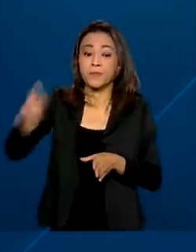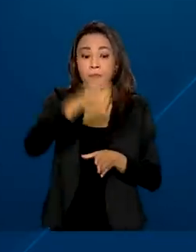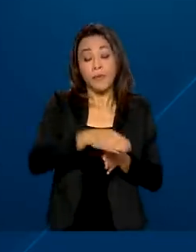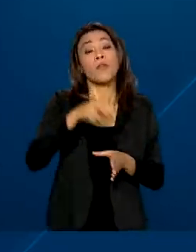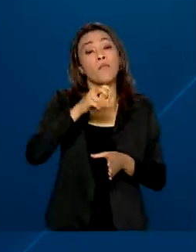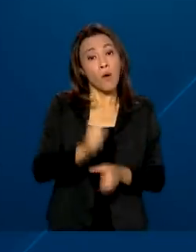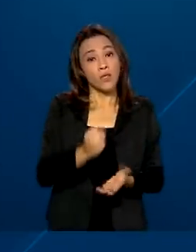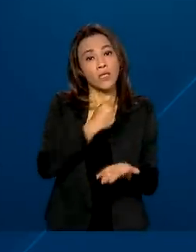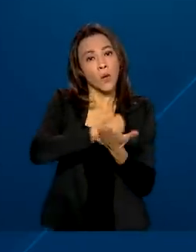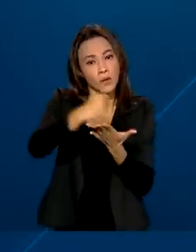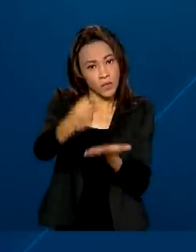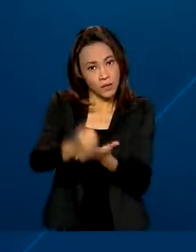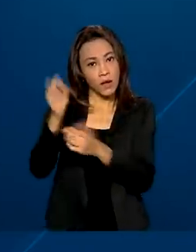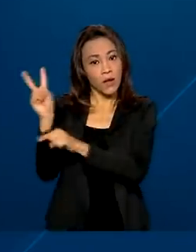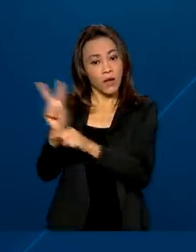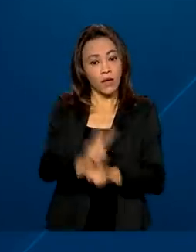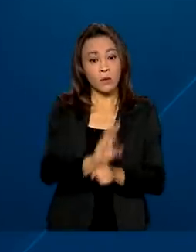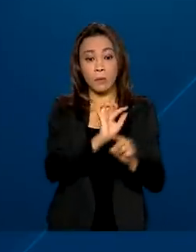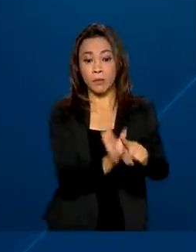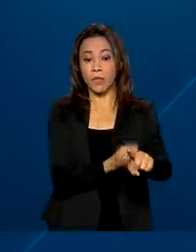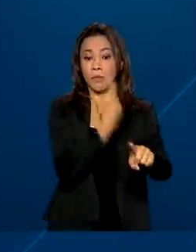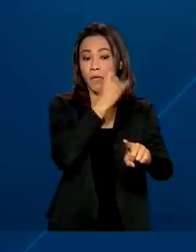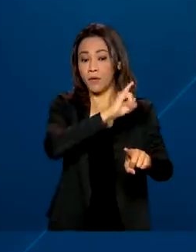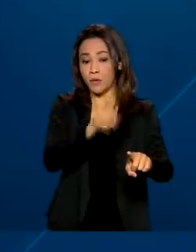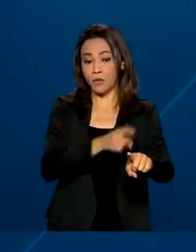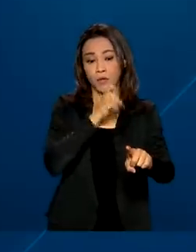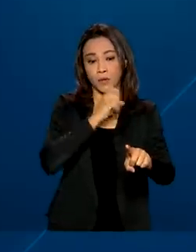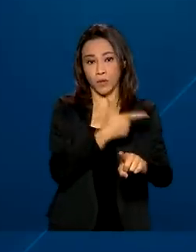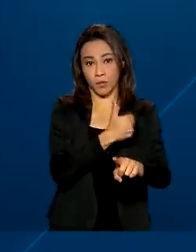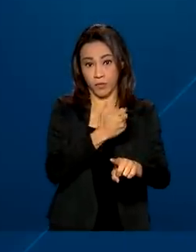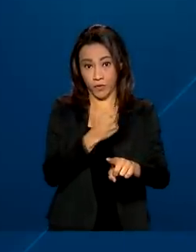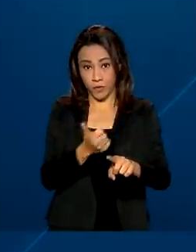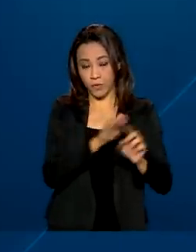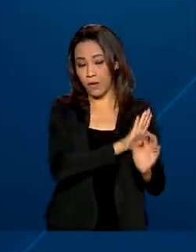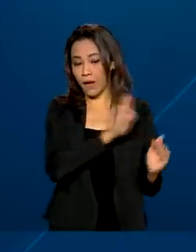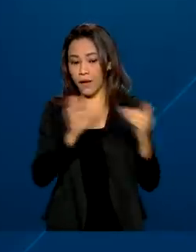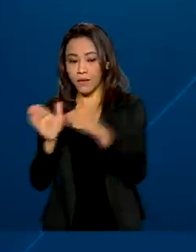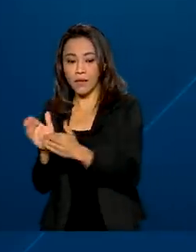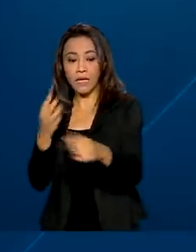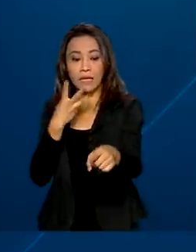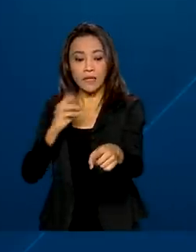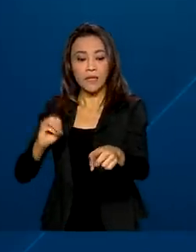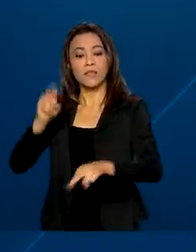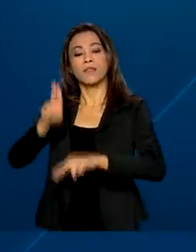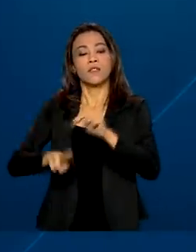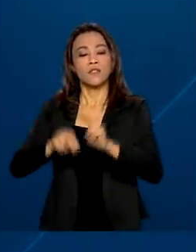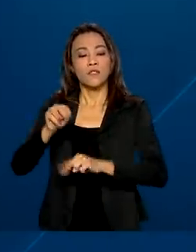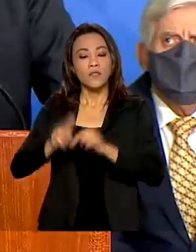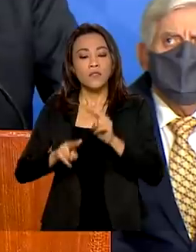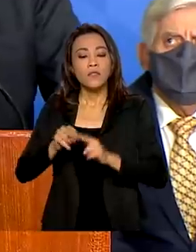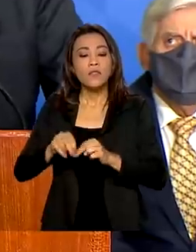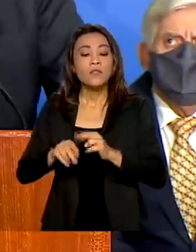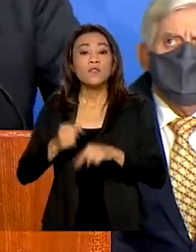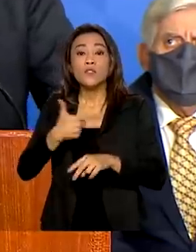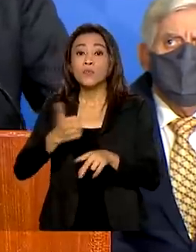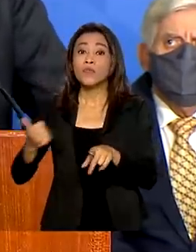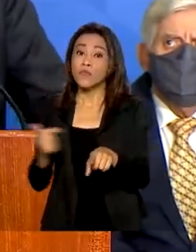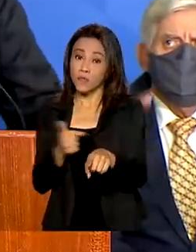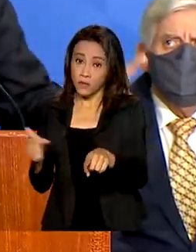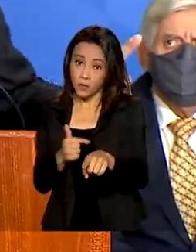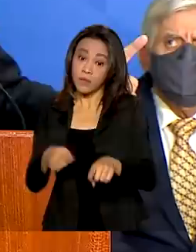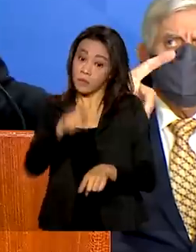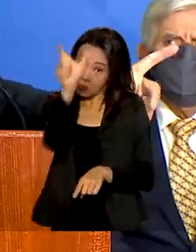contratados de 1º de julho de 2021 a 30 de junho de 2022. O presidente